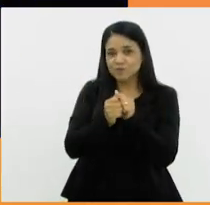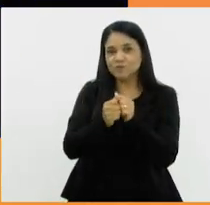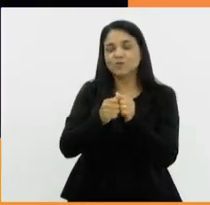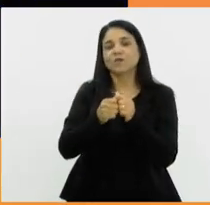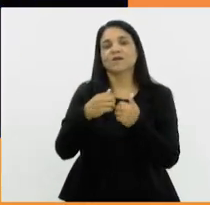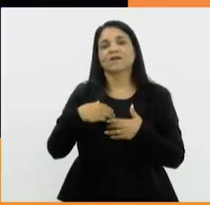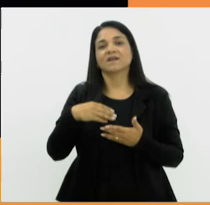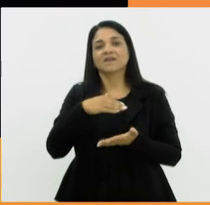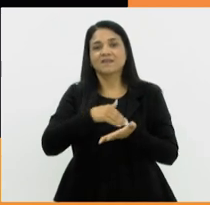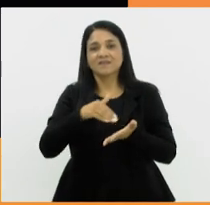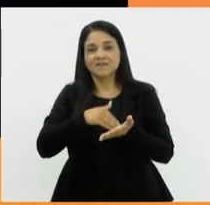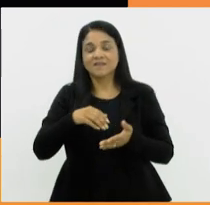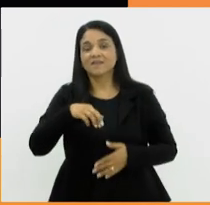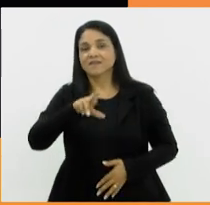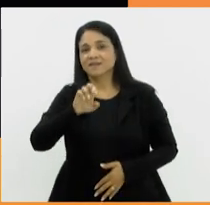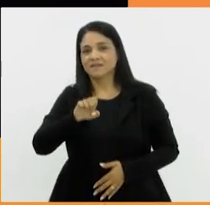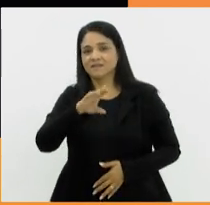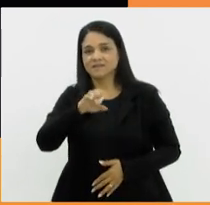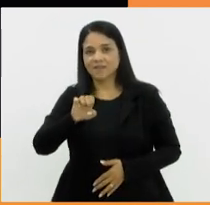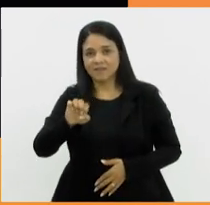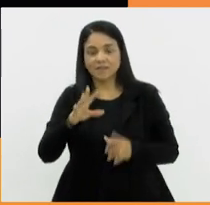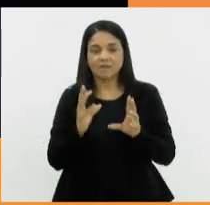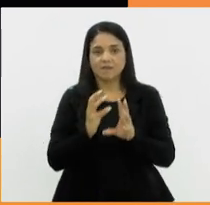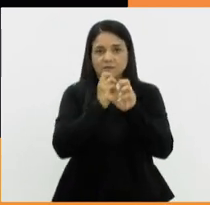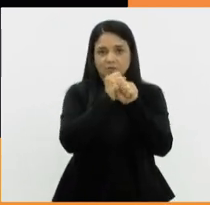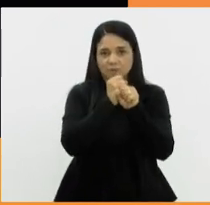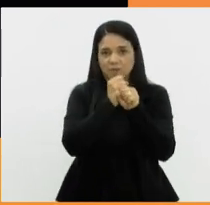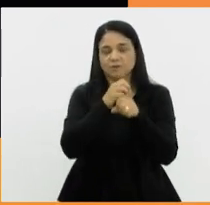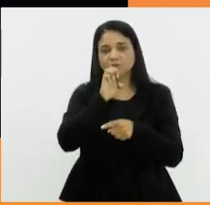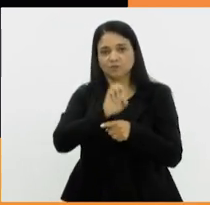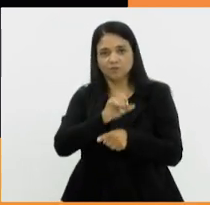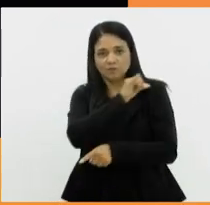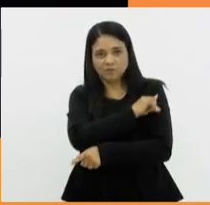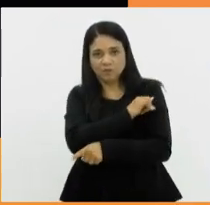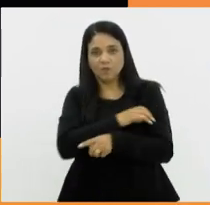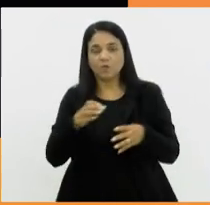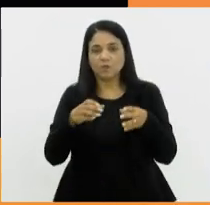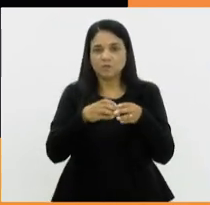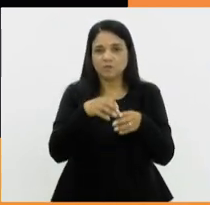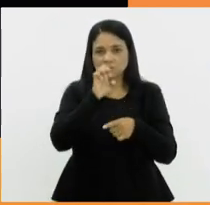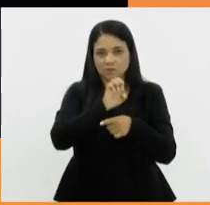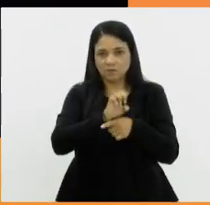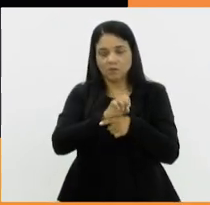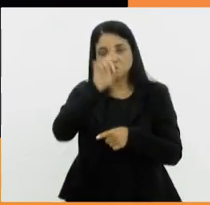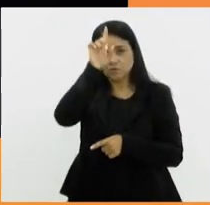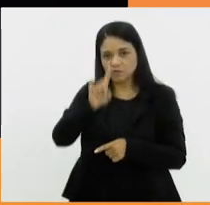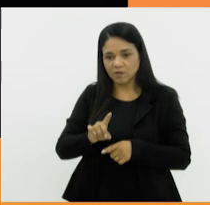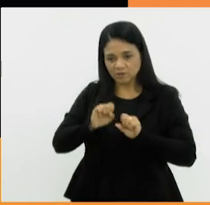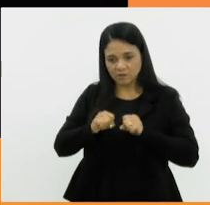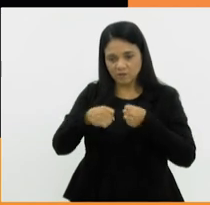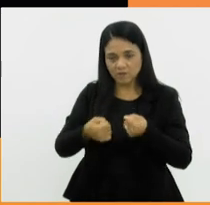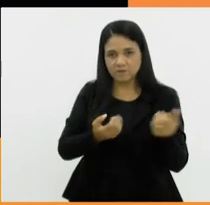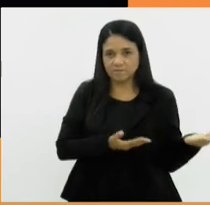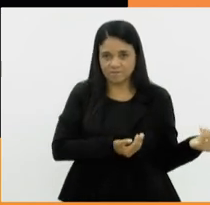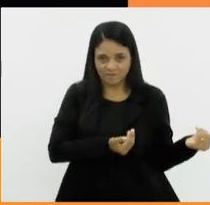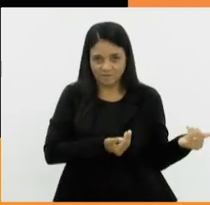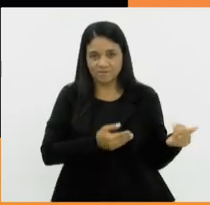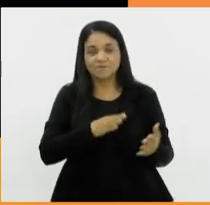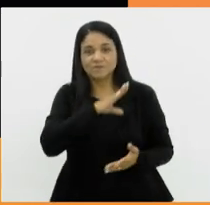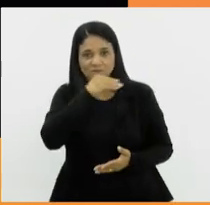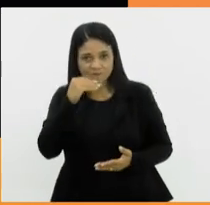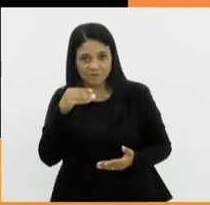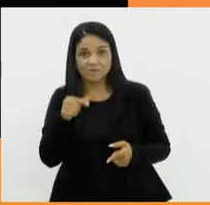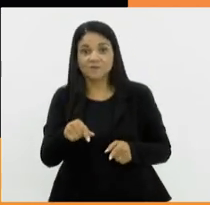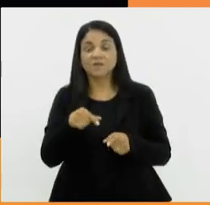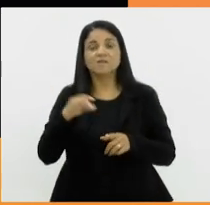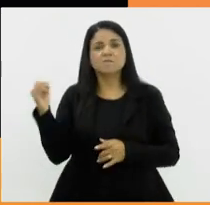do Conselho Regional de Contabilidade do Estado do Rio de Janeiro e do Conselho Estadual de Defesa dos Direitos da Criança e do Adolescente. O objetivo é